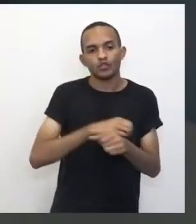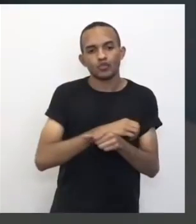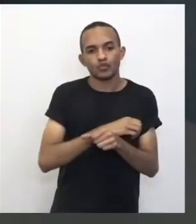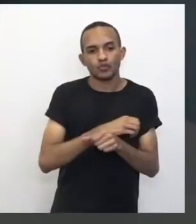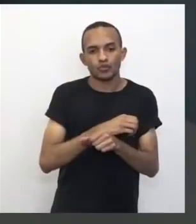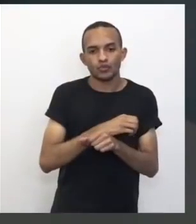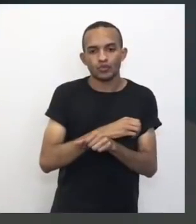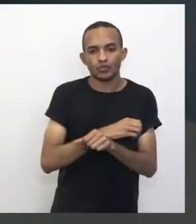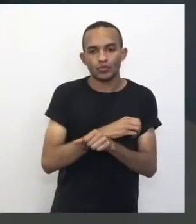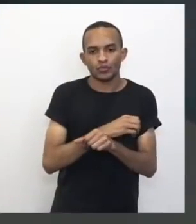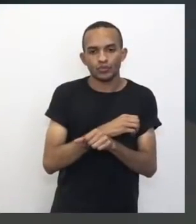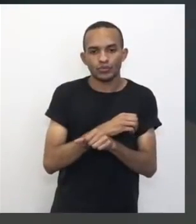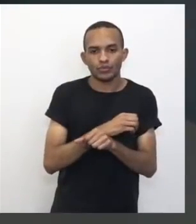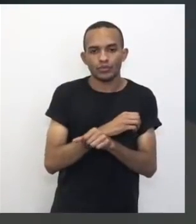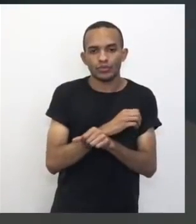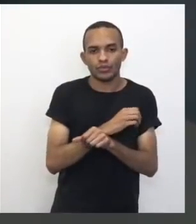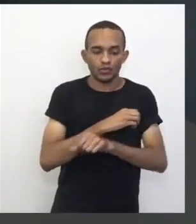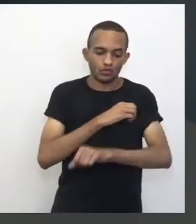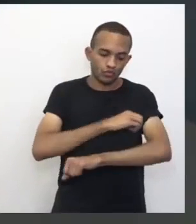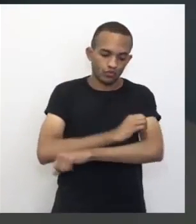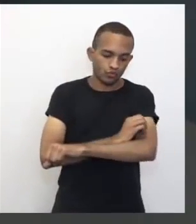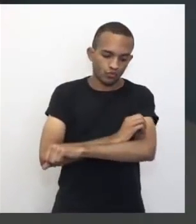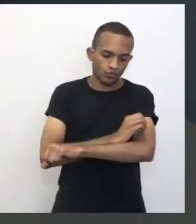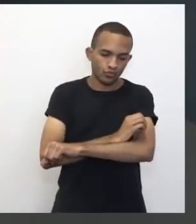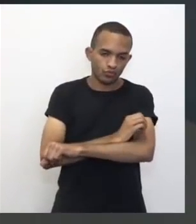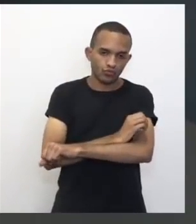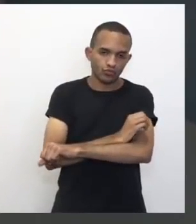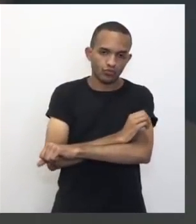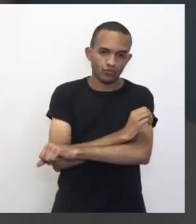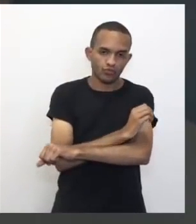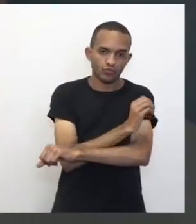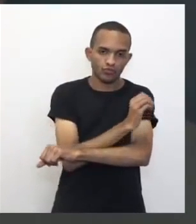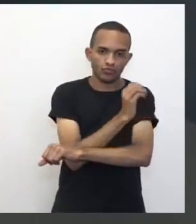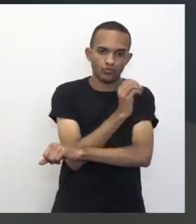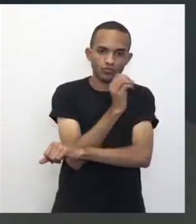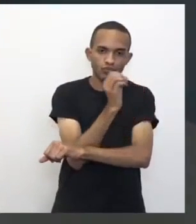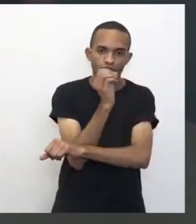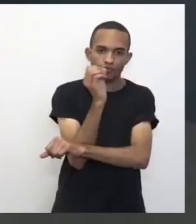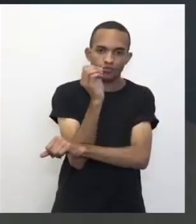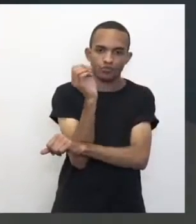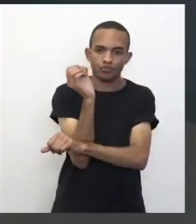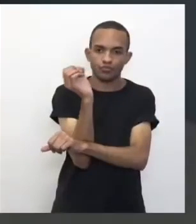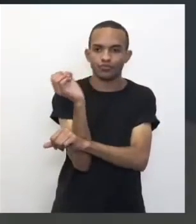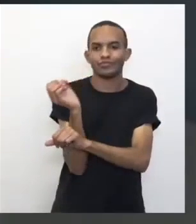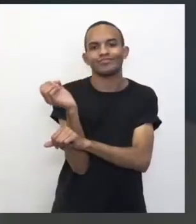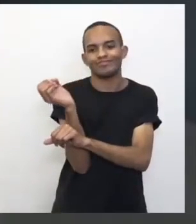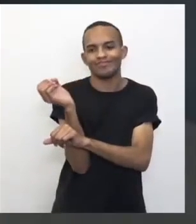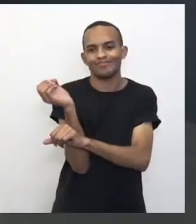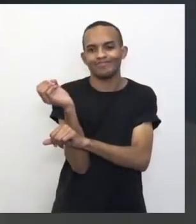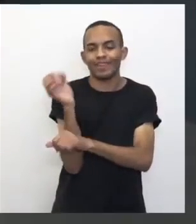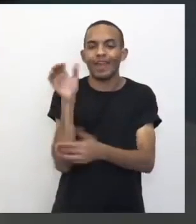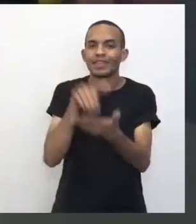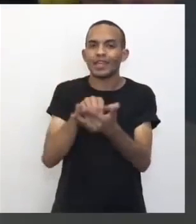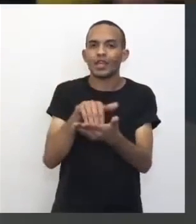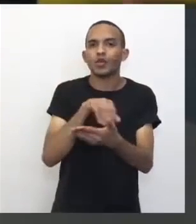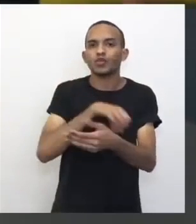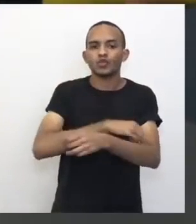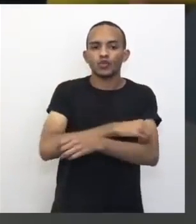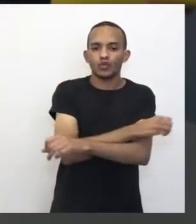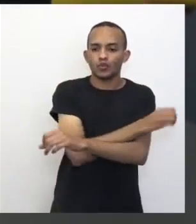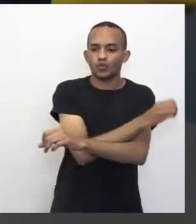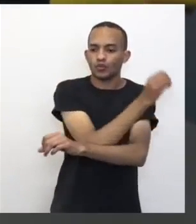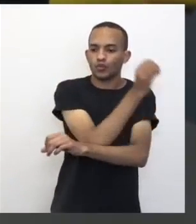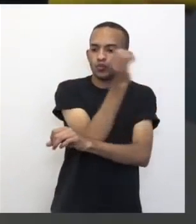ó. Mais ou menos 6 horas da manhã. E aí, ele só faz essa volta, né? Então, ele estaria às 18